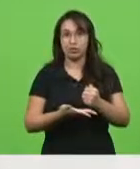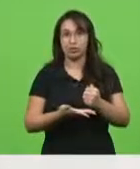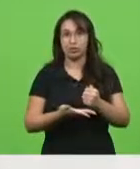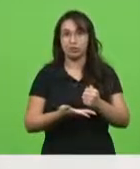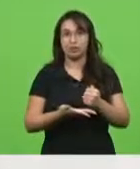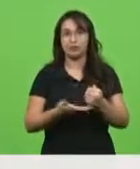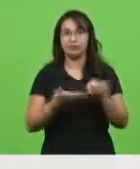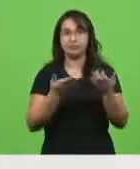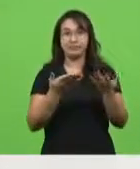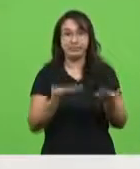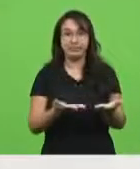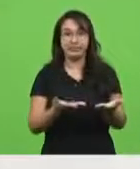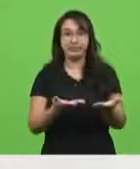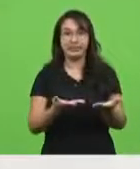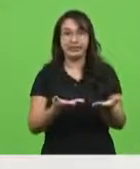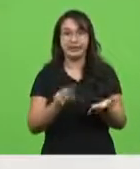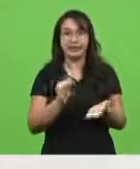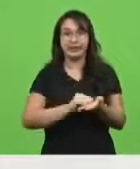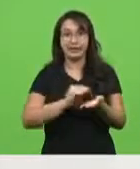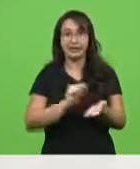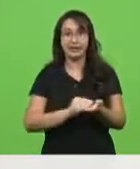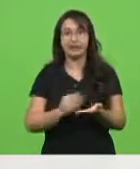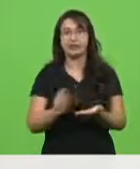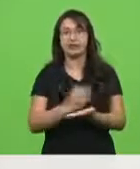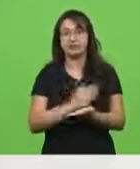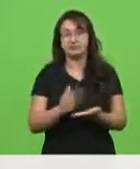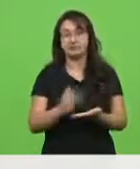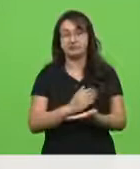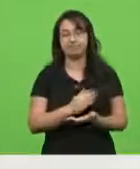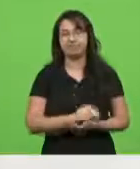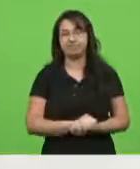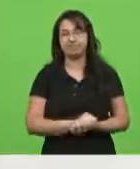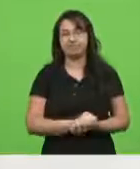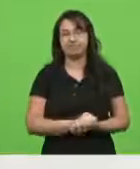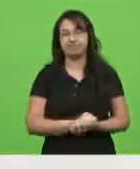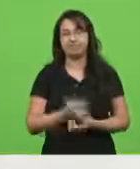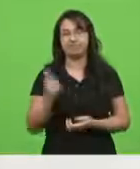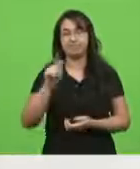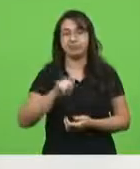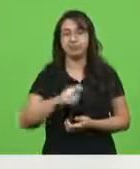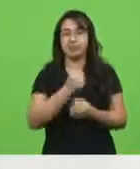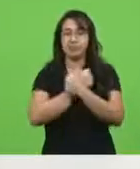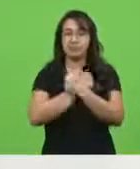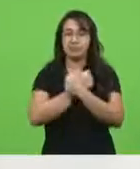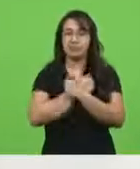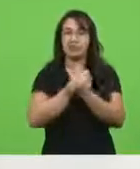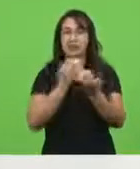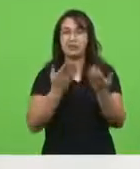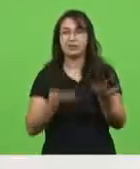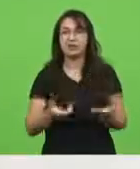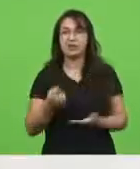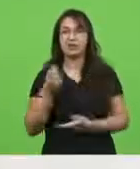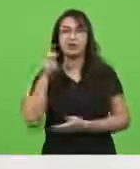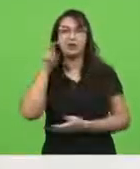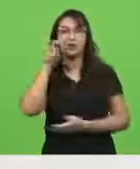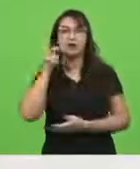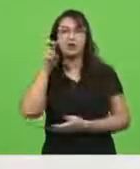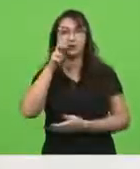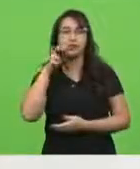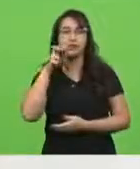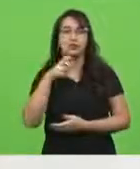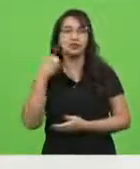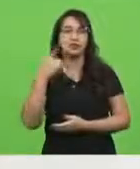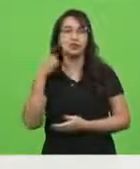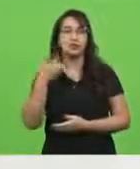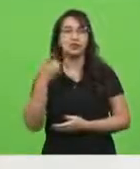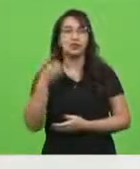análoga de nada. Muito obrigado a todos e, mais uma vez, um grande abraço para o Rio Grande do Norte, ao deputado federal, general